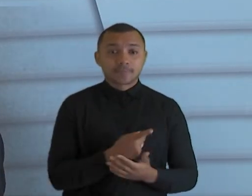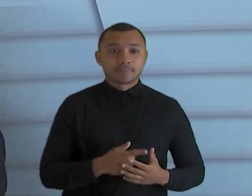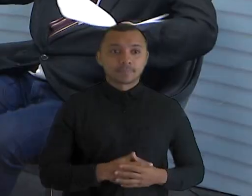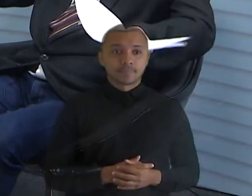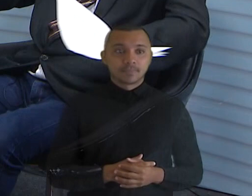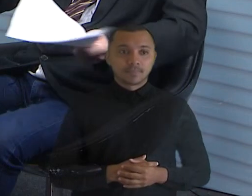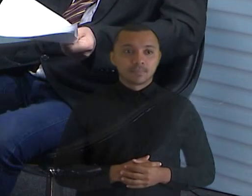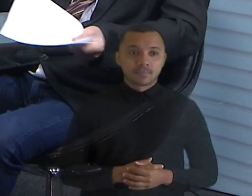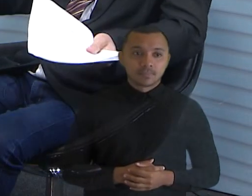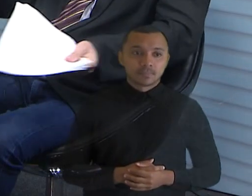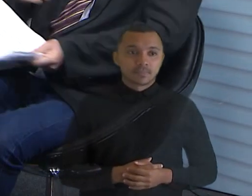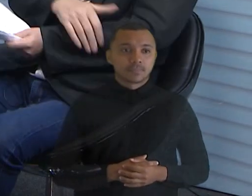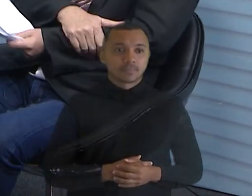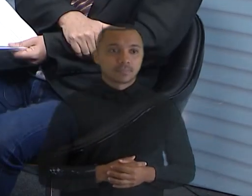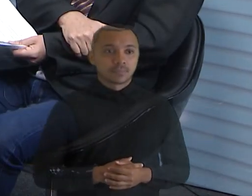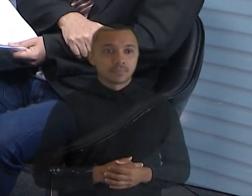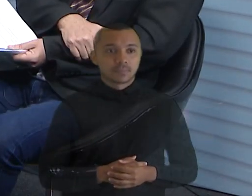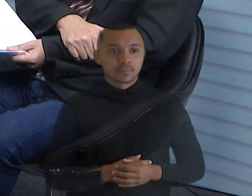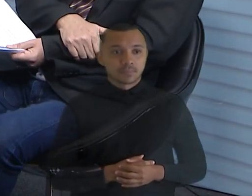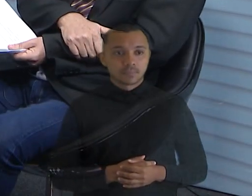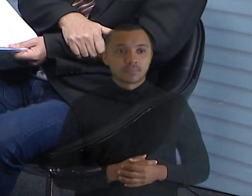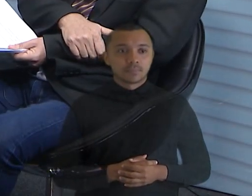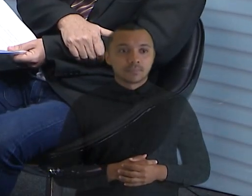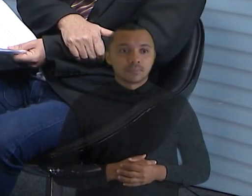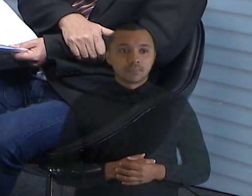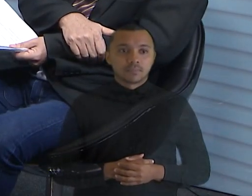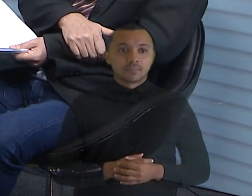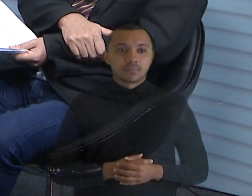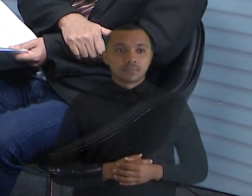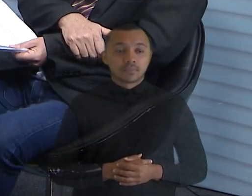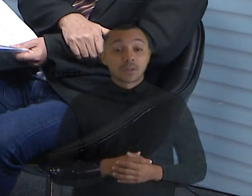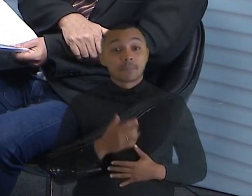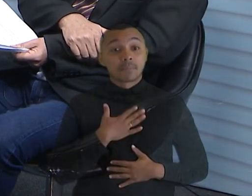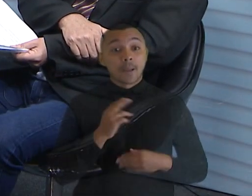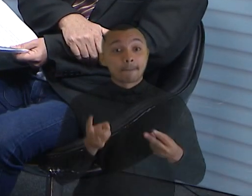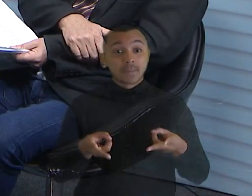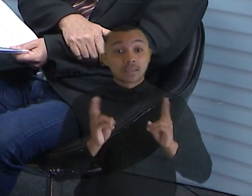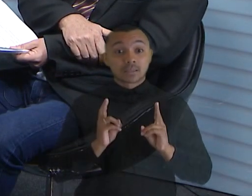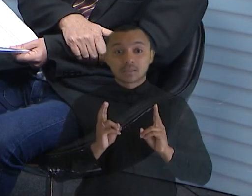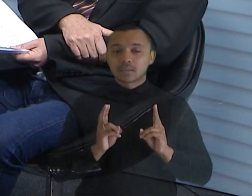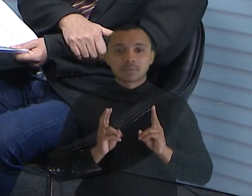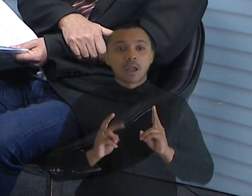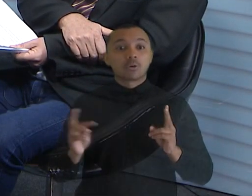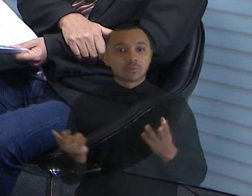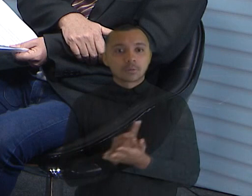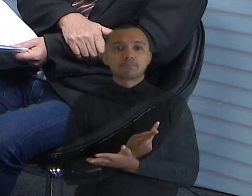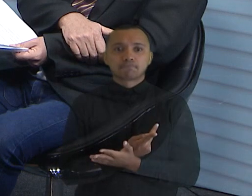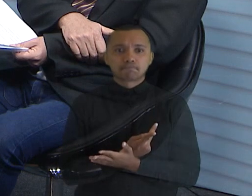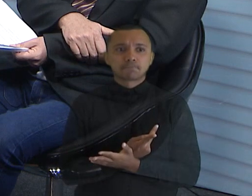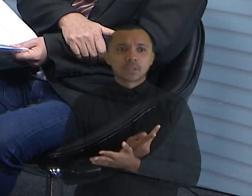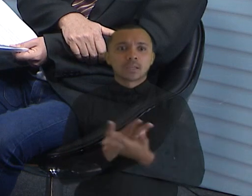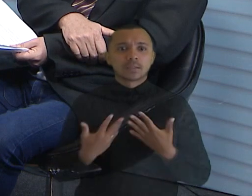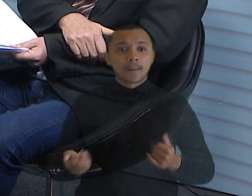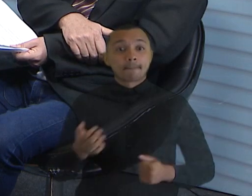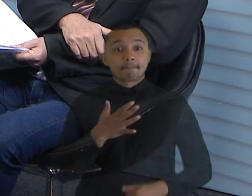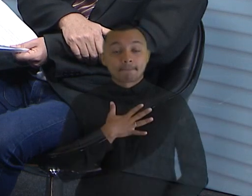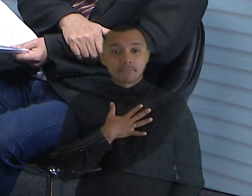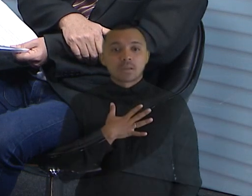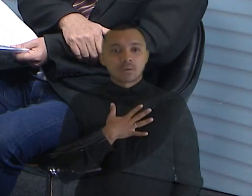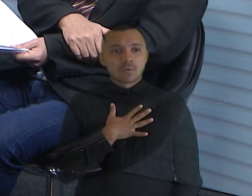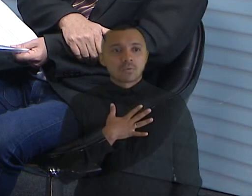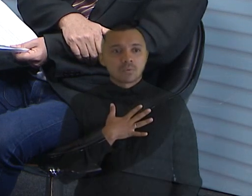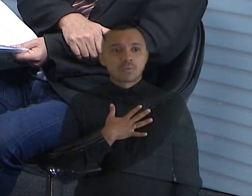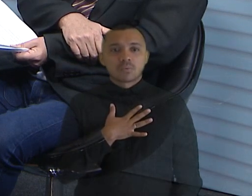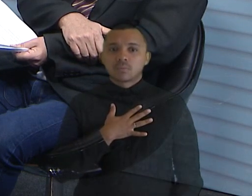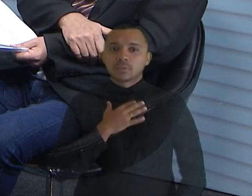rotinas diferentes, Criou rotinas diferentes, houve um período de acomodação. Hoje, eu vejo que a gente pegou essa prancha e, na minha avaliação, a sufou bem nessa onda